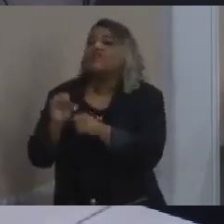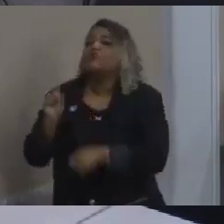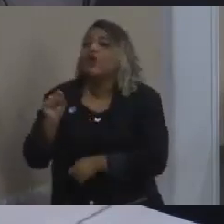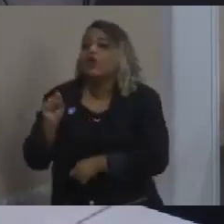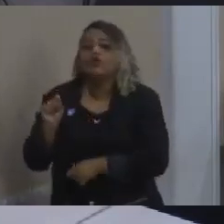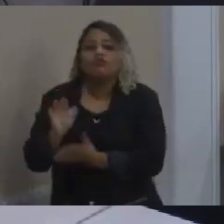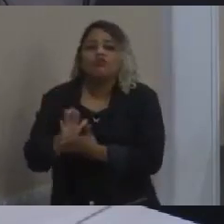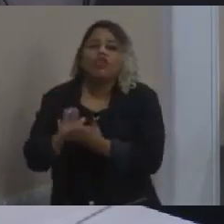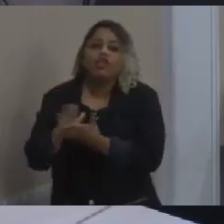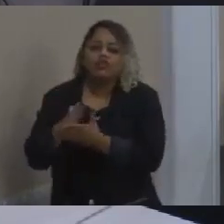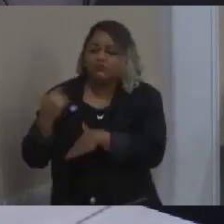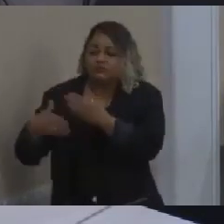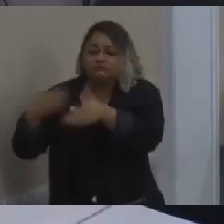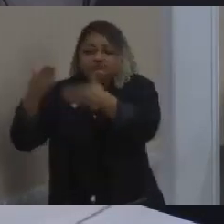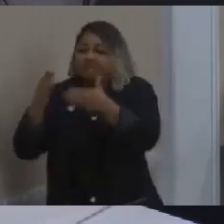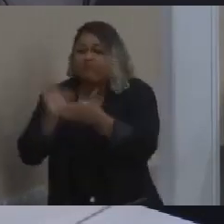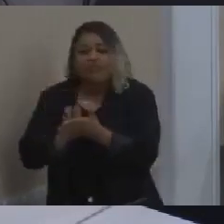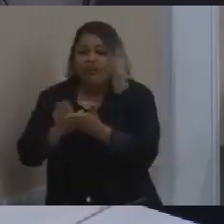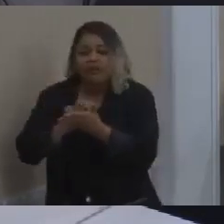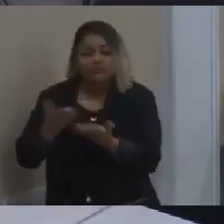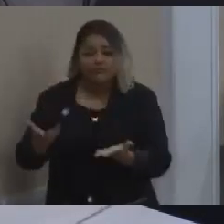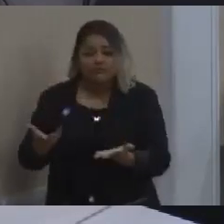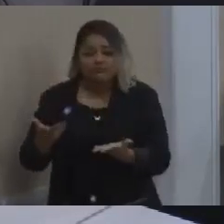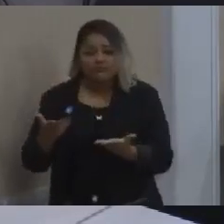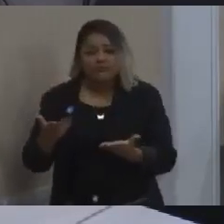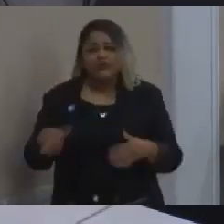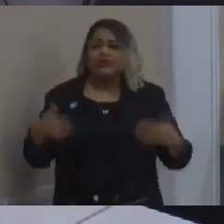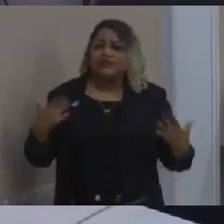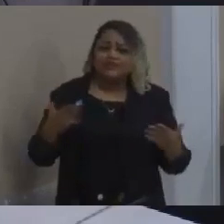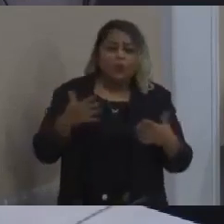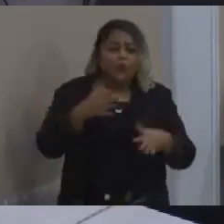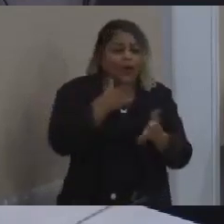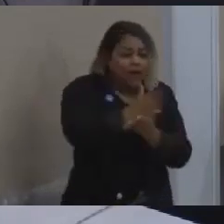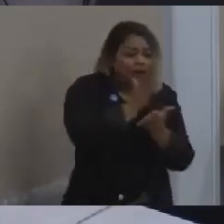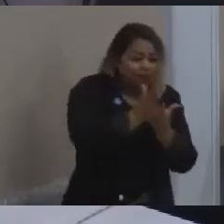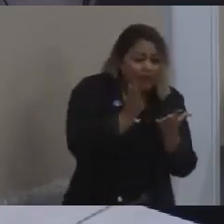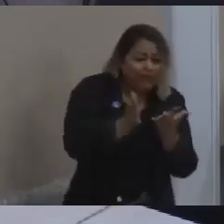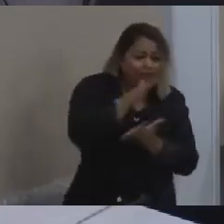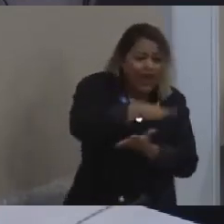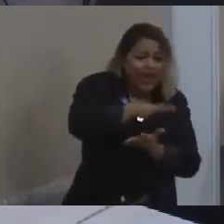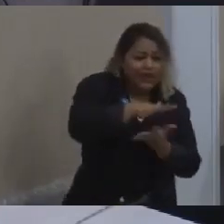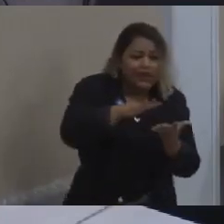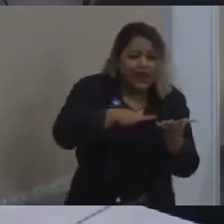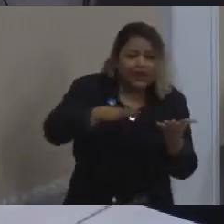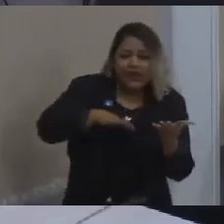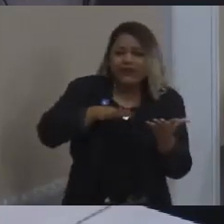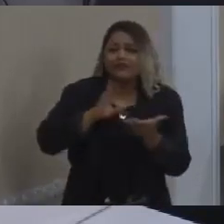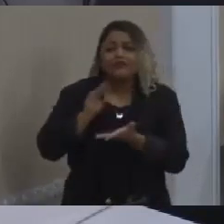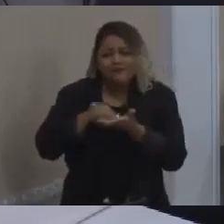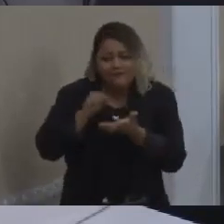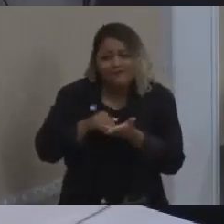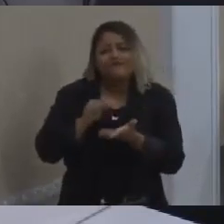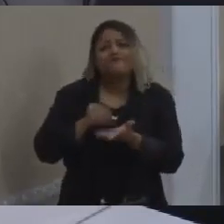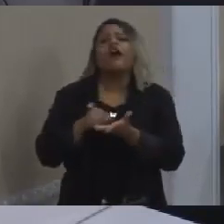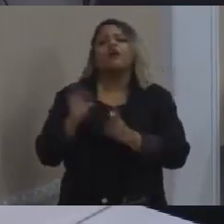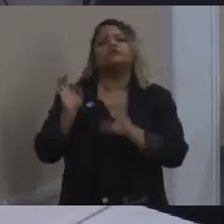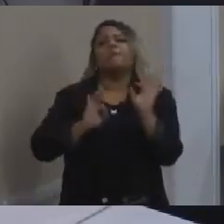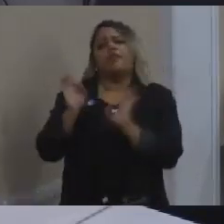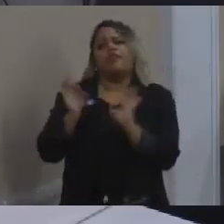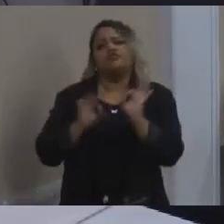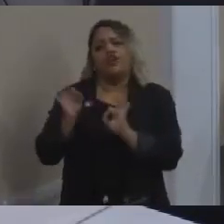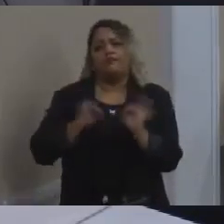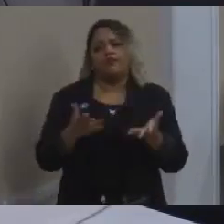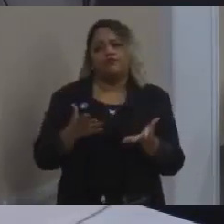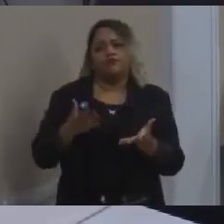hora que a gente vai aprofundando, dá desespero de ver que aparece que a gente não tem planejamento. O senhor